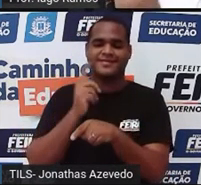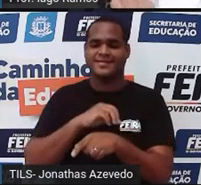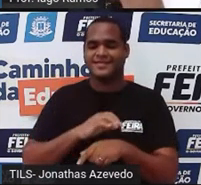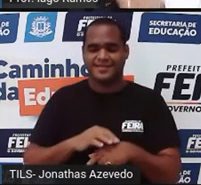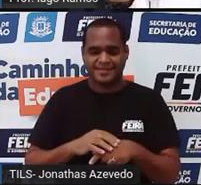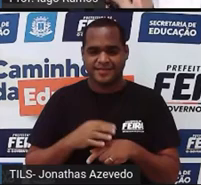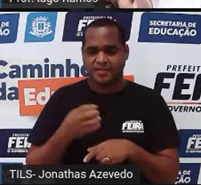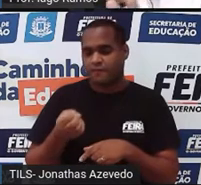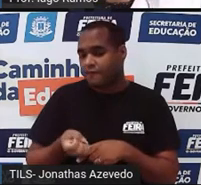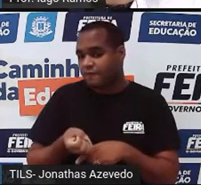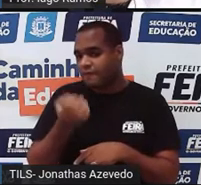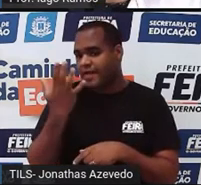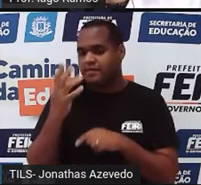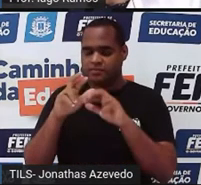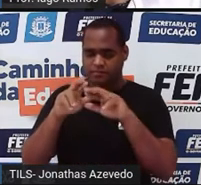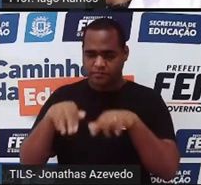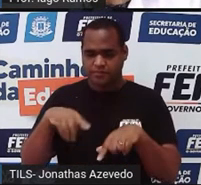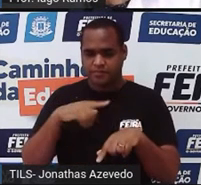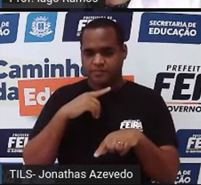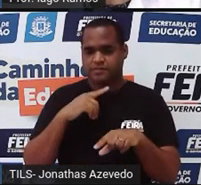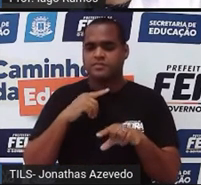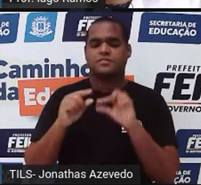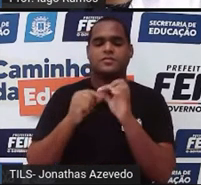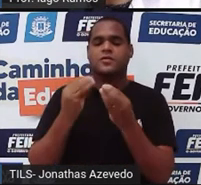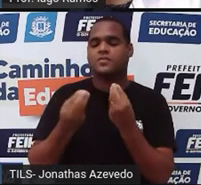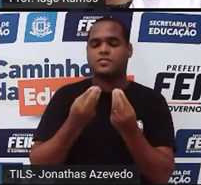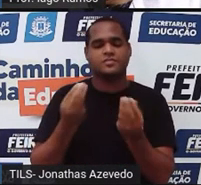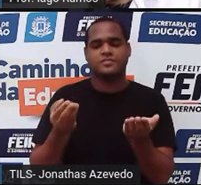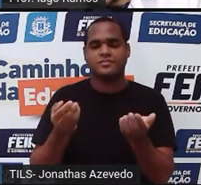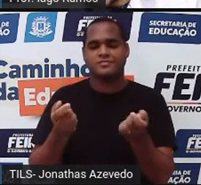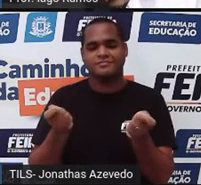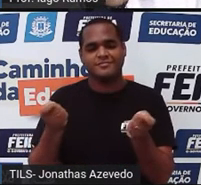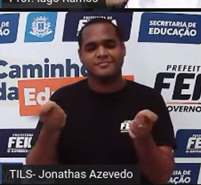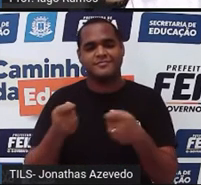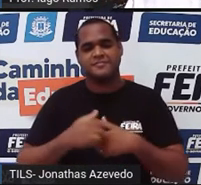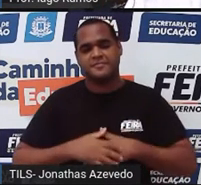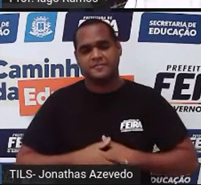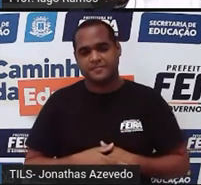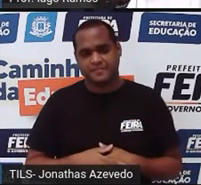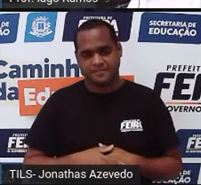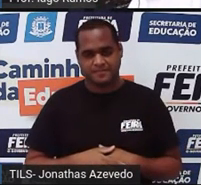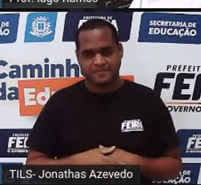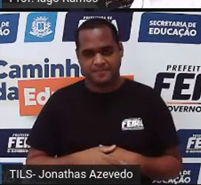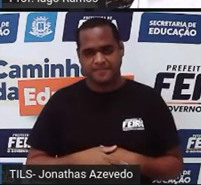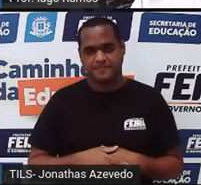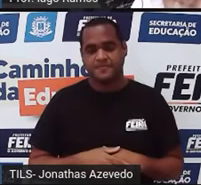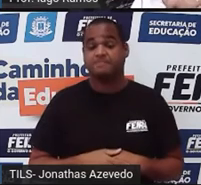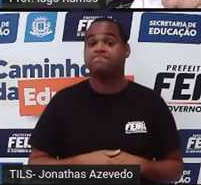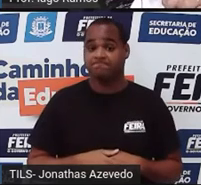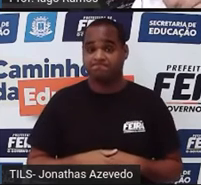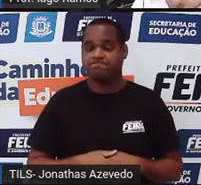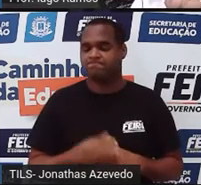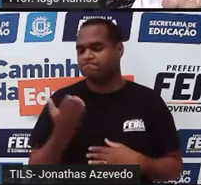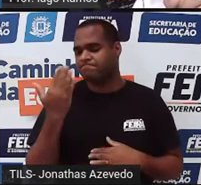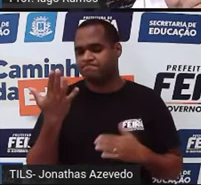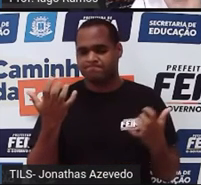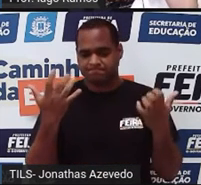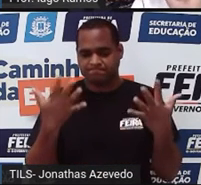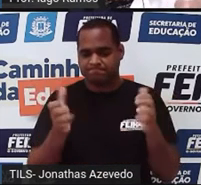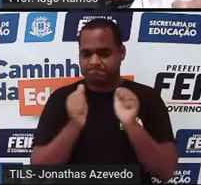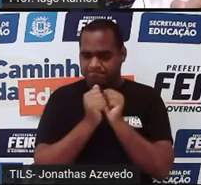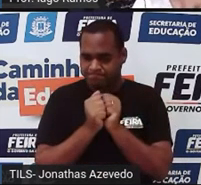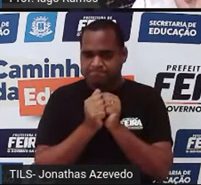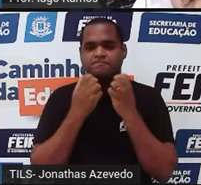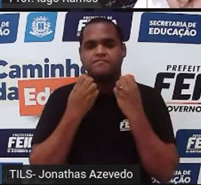maneiras ela tem para fazer isso? Beleza? Então, vamos lá? Vem aqui comigo. Achou interessante também